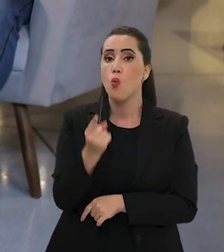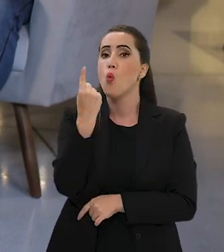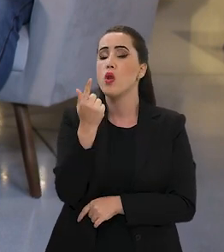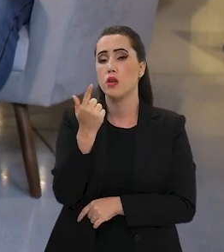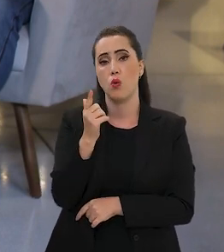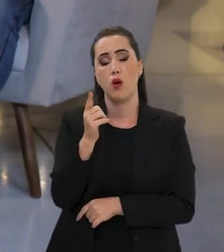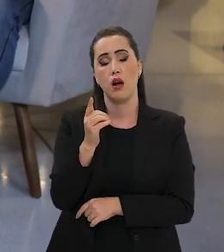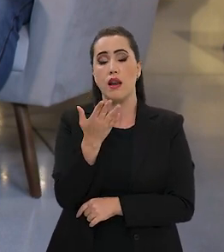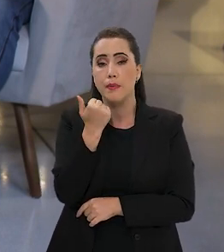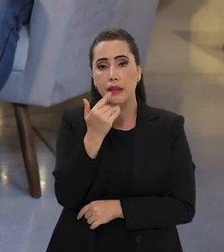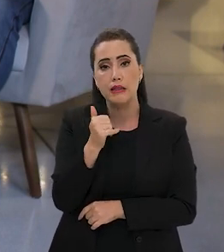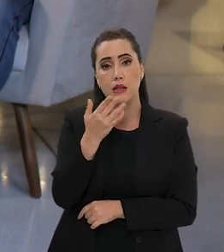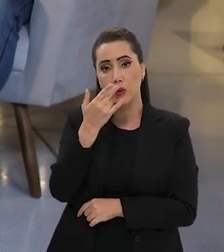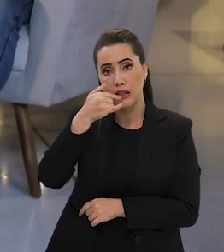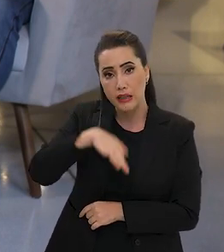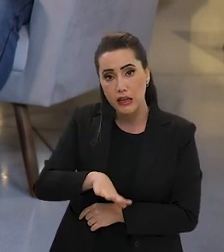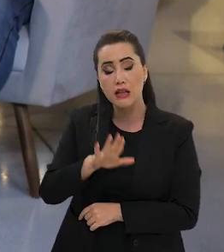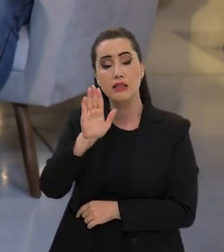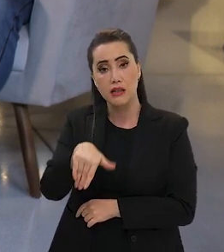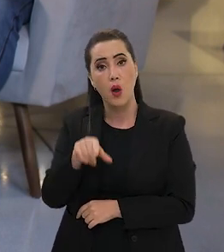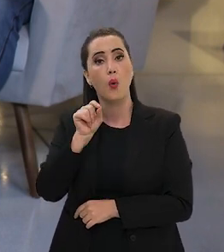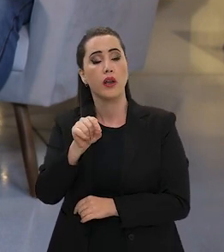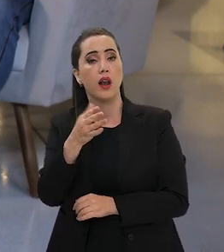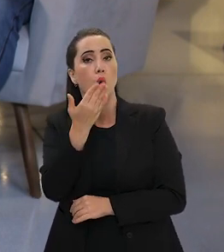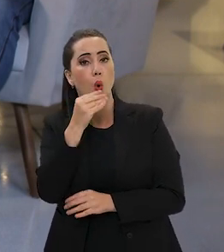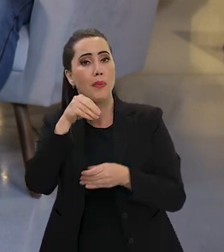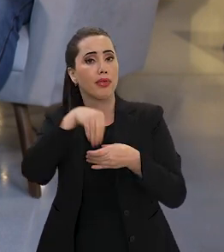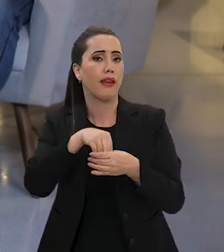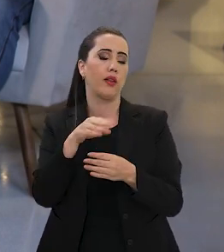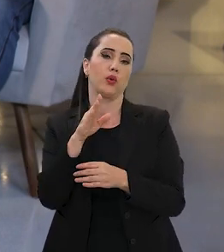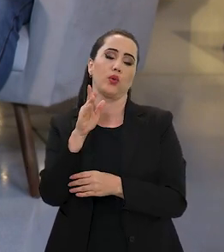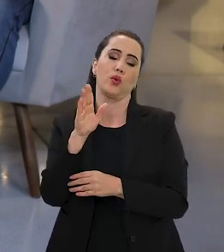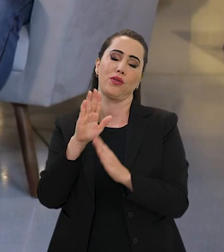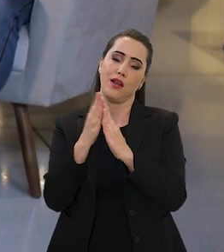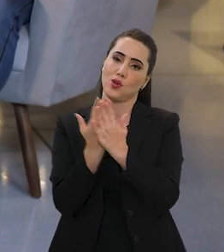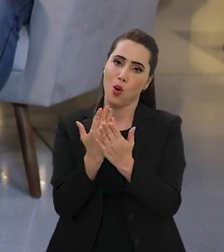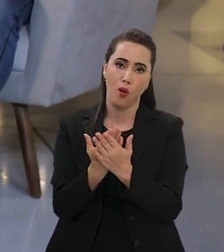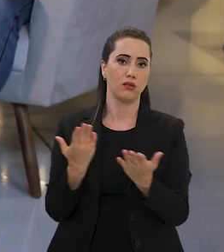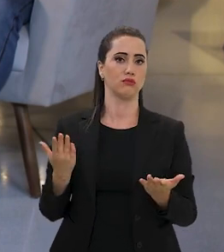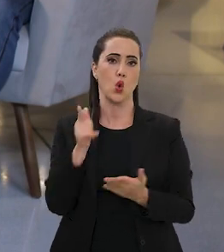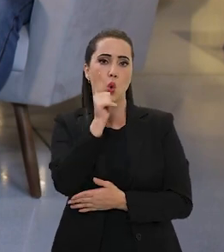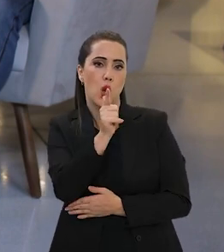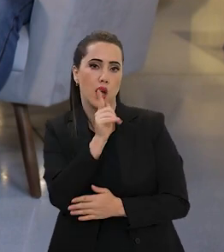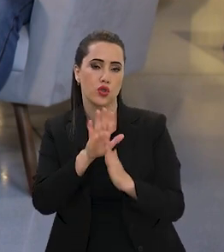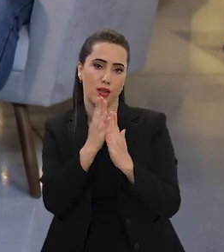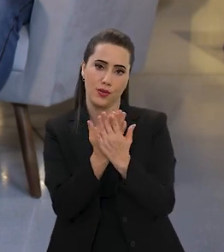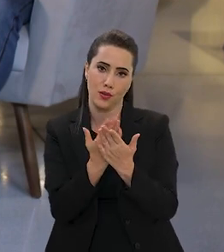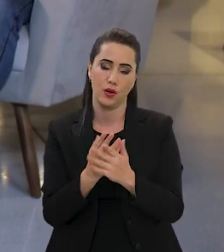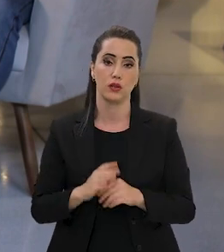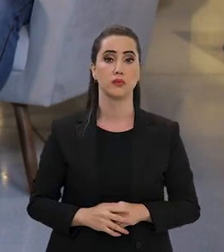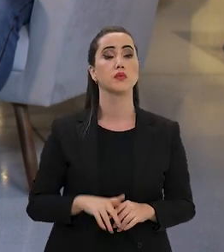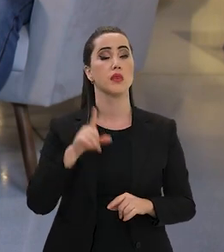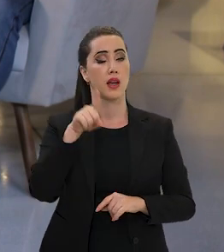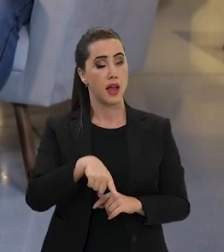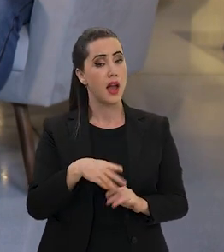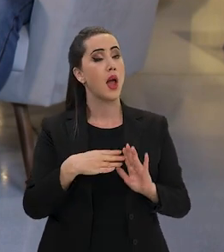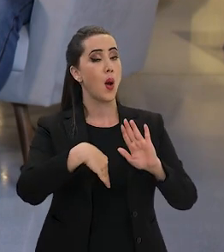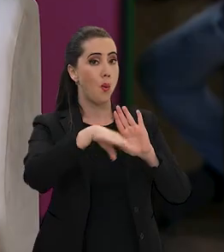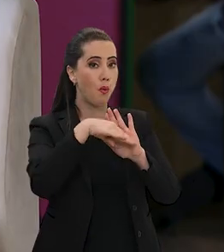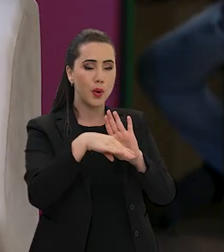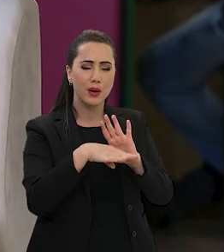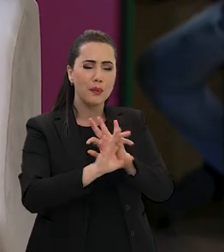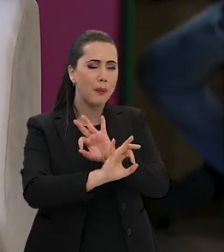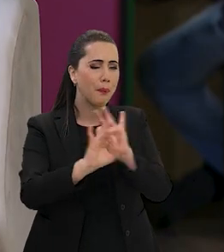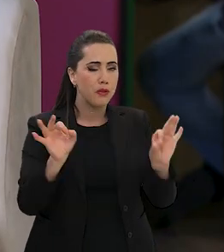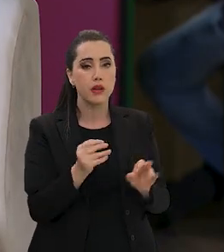do dia é a alimentação que ela tem na escola. Então, é um programa belíssimo e não só internamente.